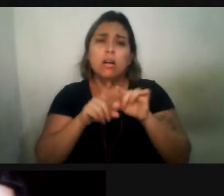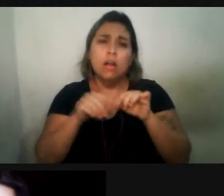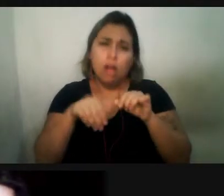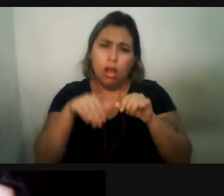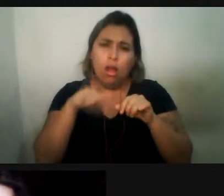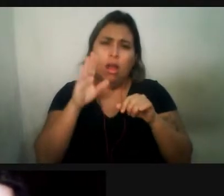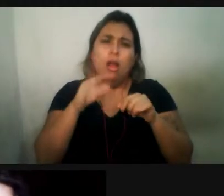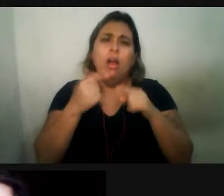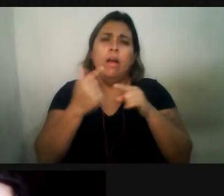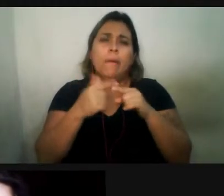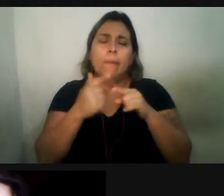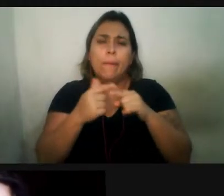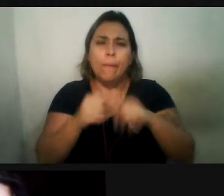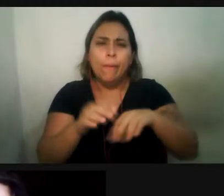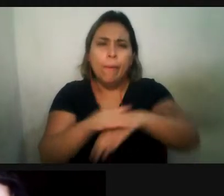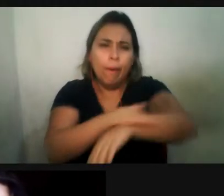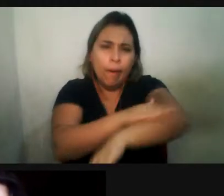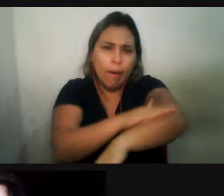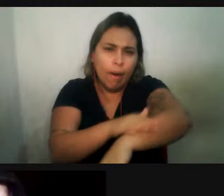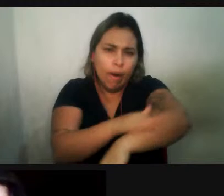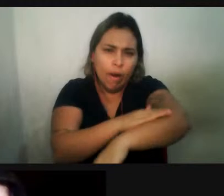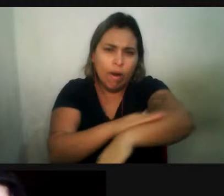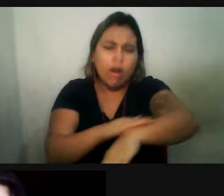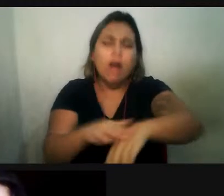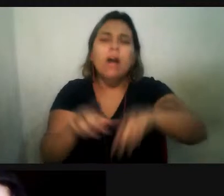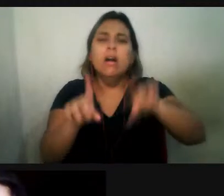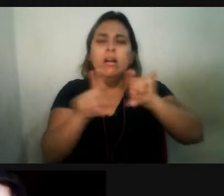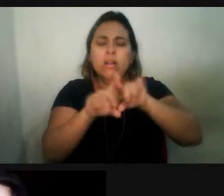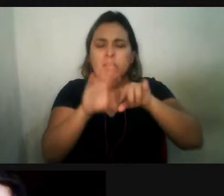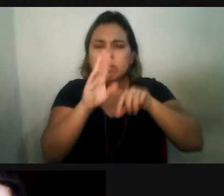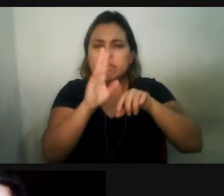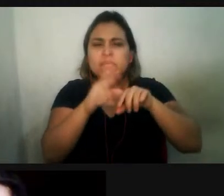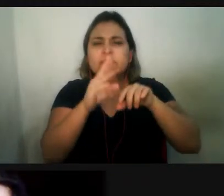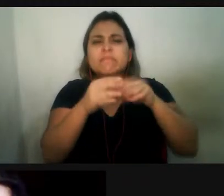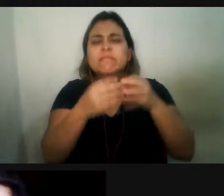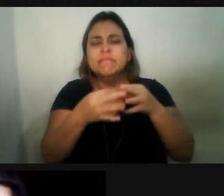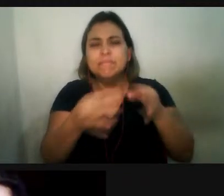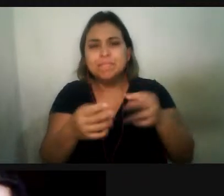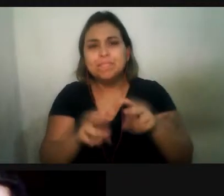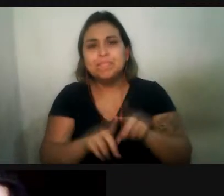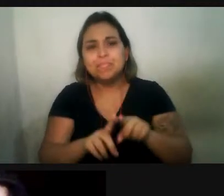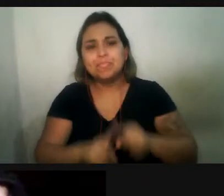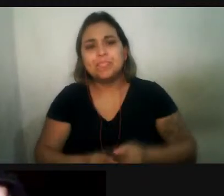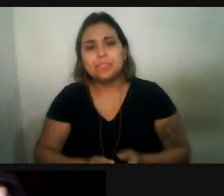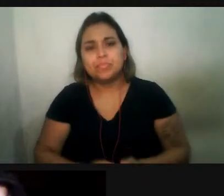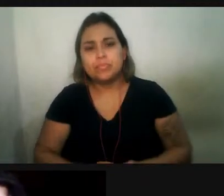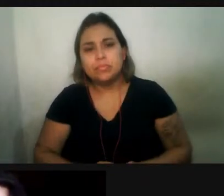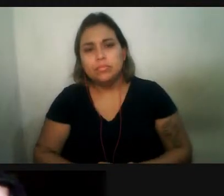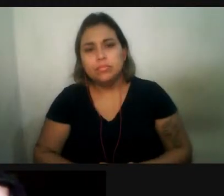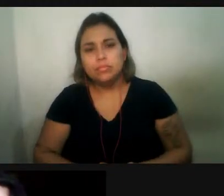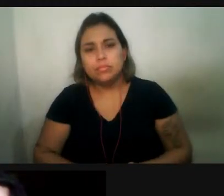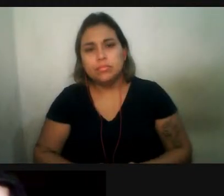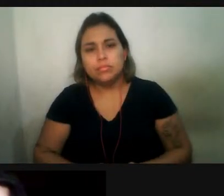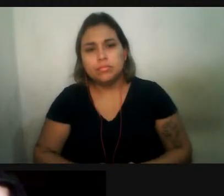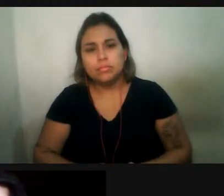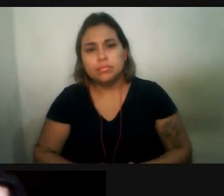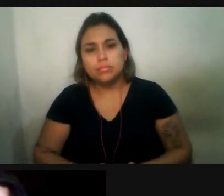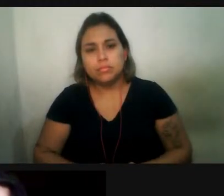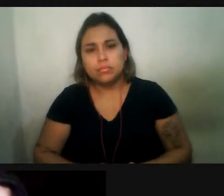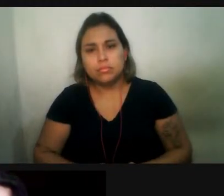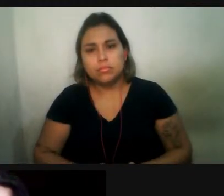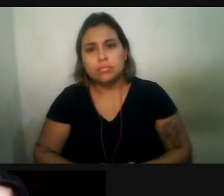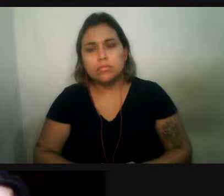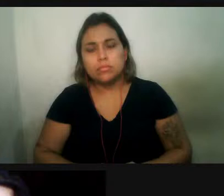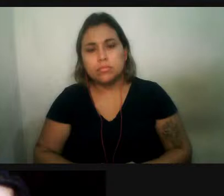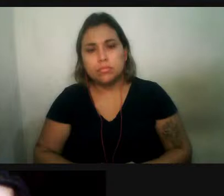tecido cicatriz, utilizado por conta das interações, né, e também isso é uma forma de grooming, né, de interação social, os animais estarem se,